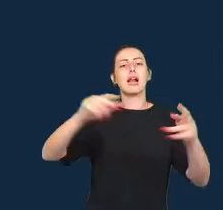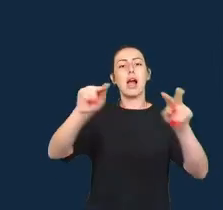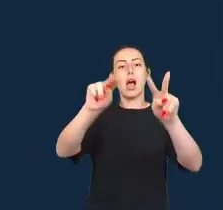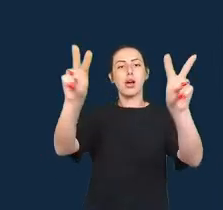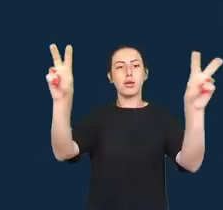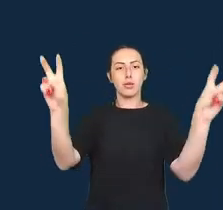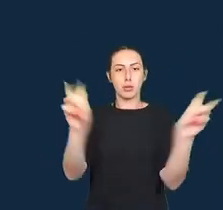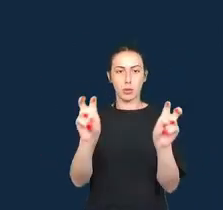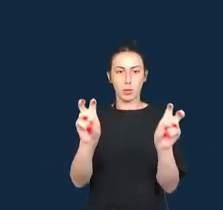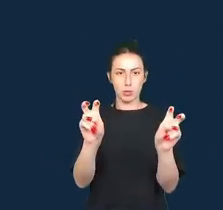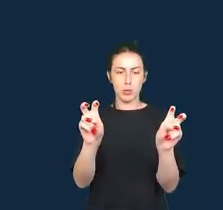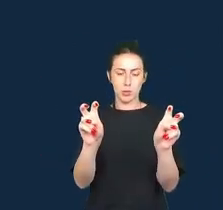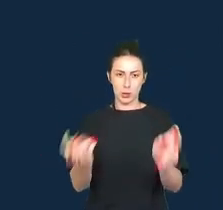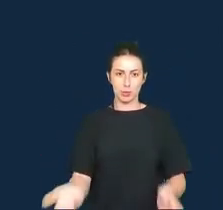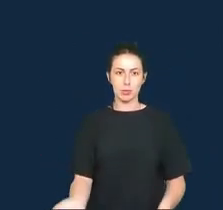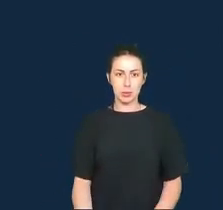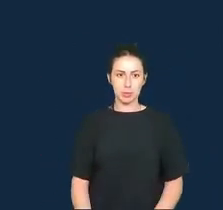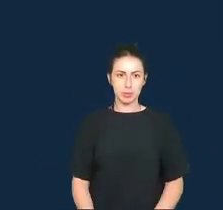nessas estruturas.